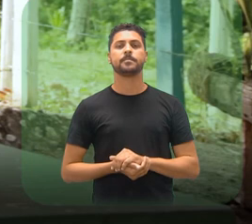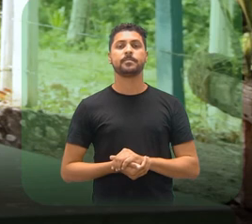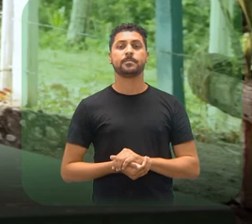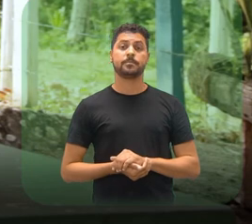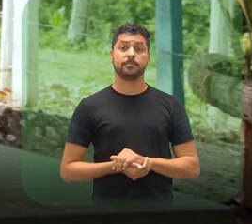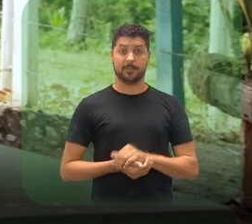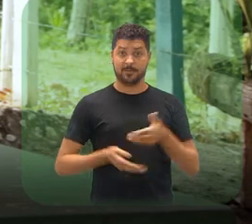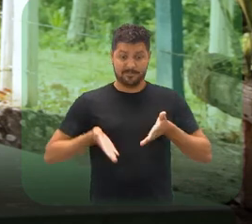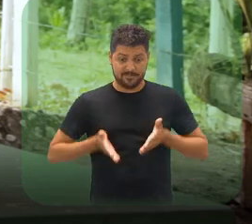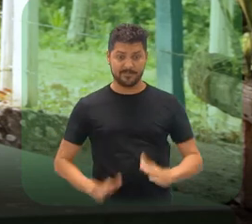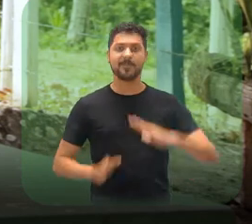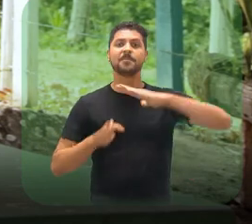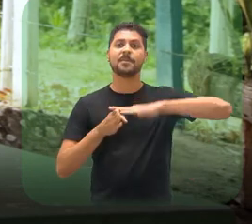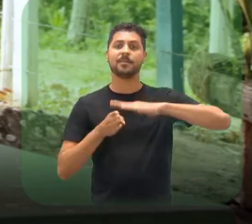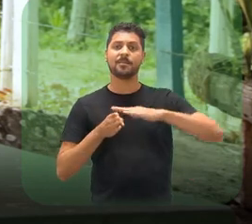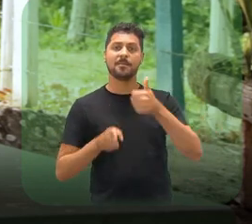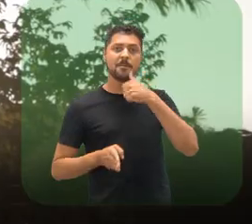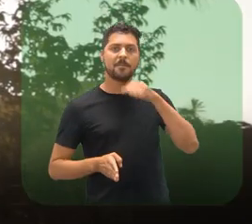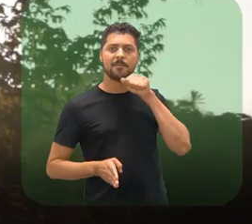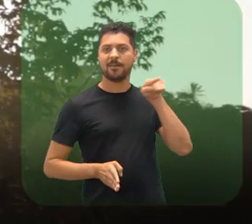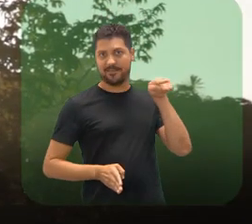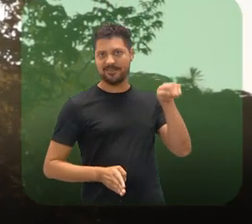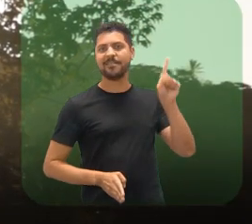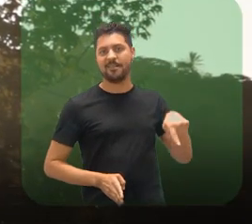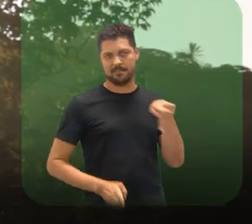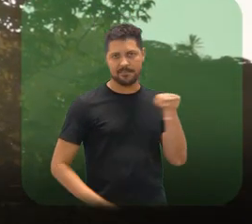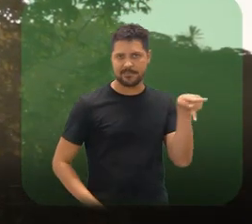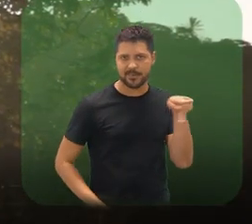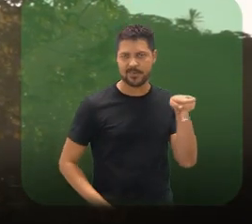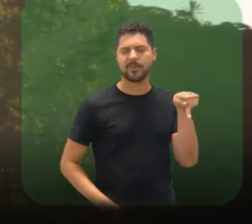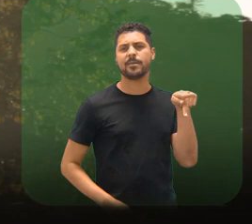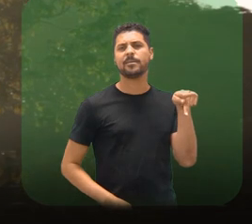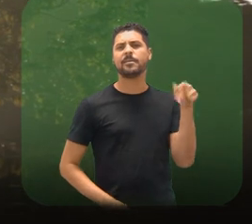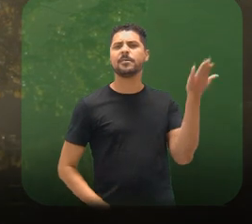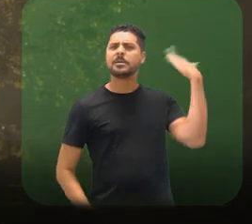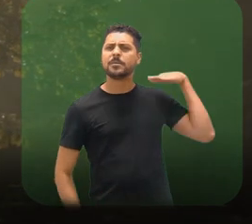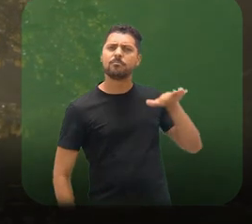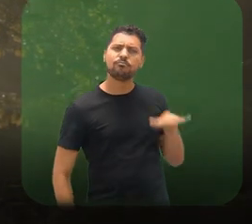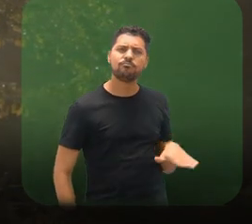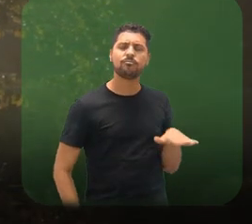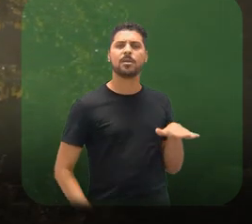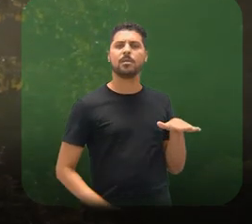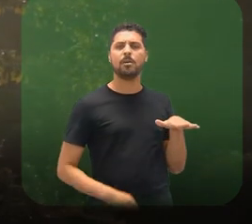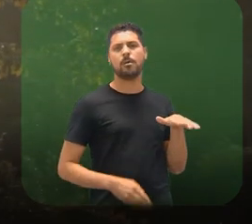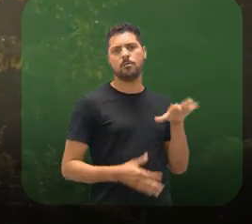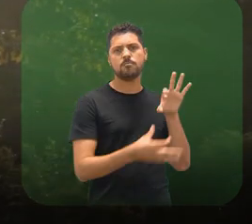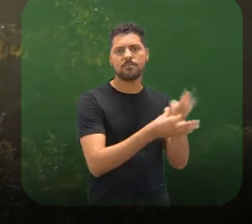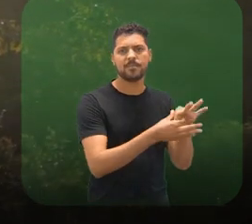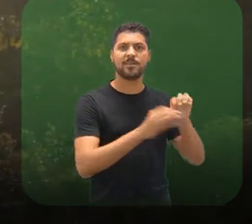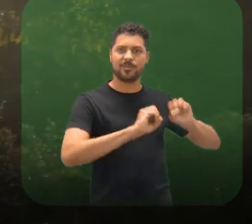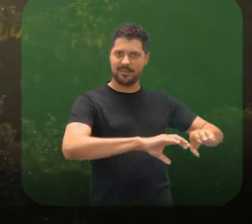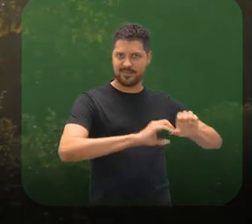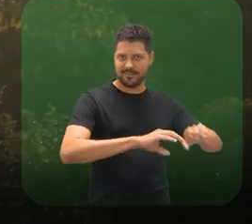Bom, eu sou natural de Barreiros, filha de uma professora, então tenho uma vivência desde sempre, uma relação